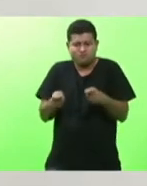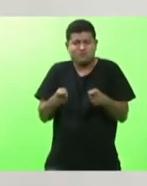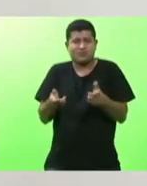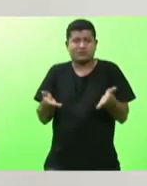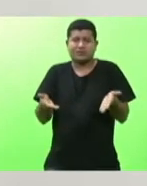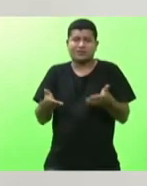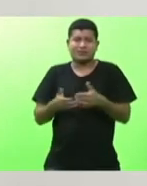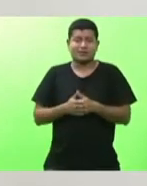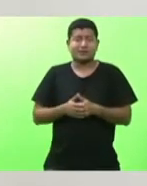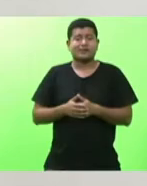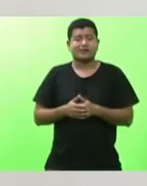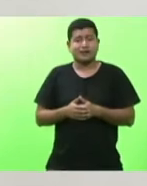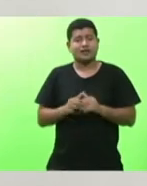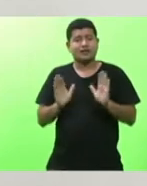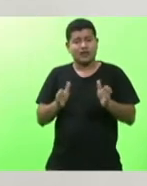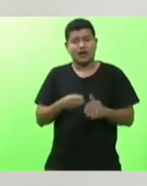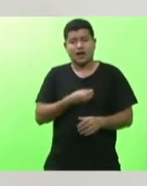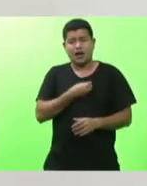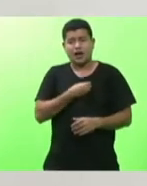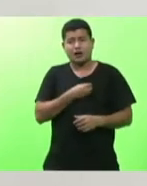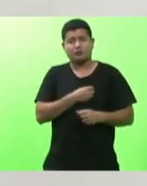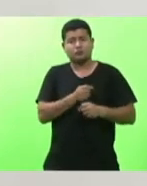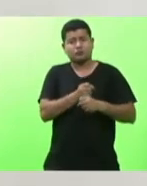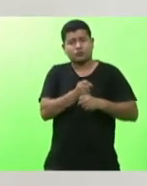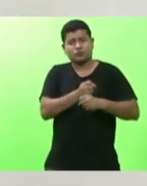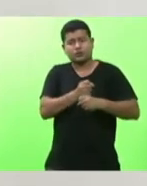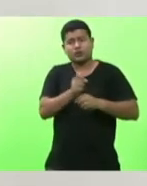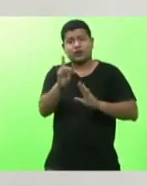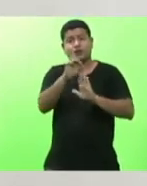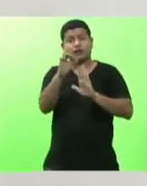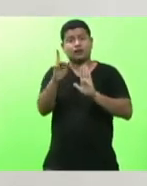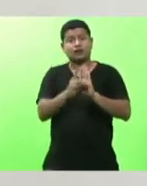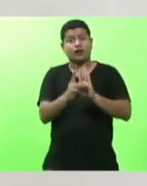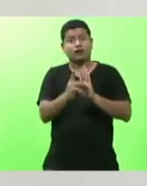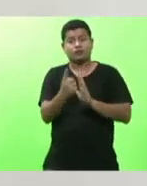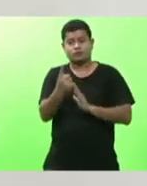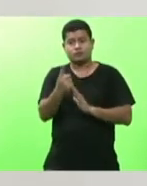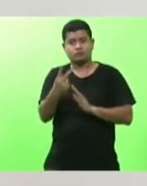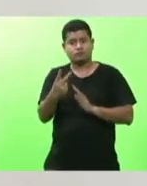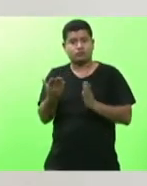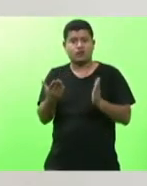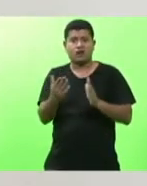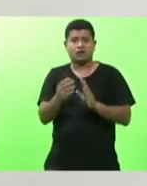isso há mais de uma década ou talvez duas décadas nessa